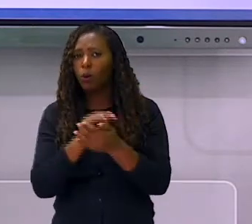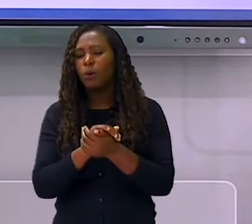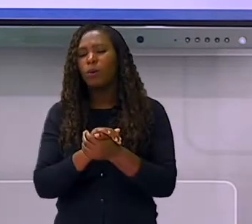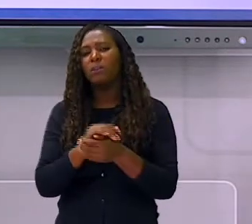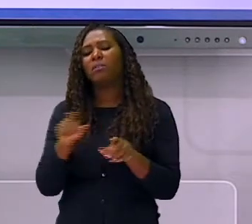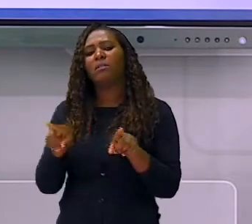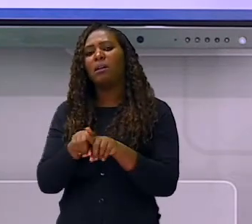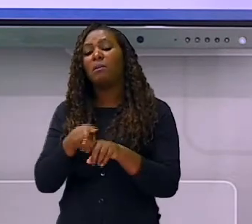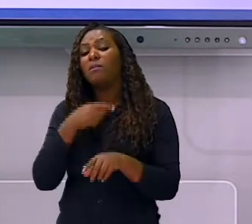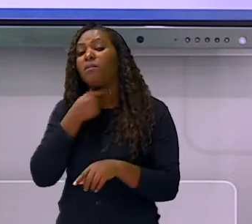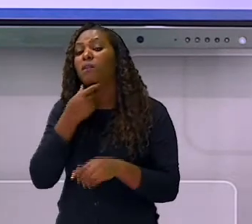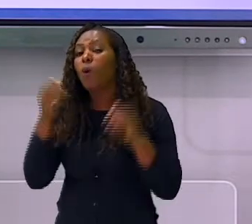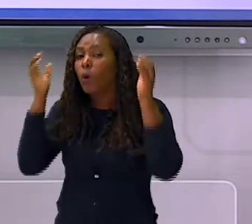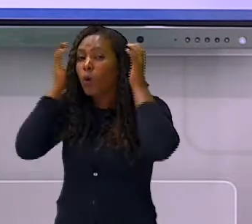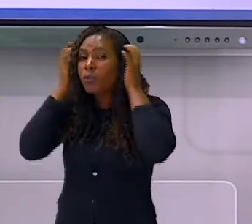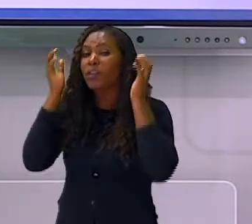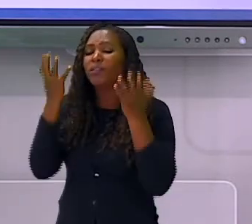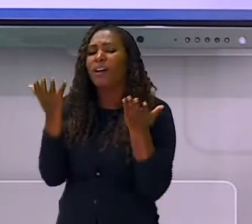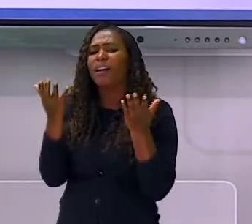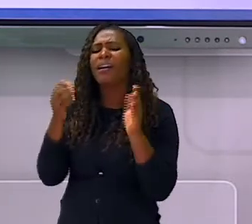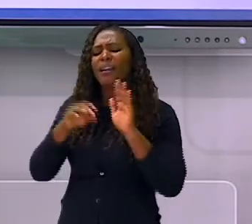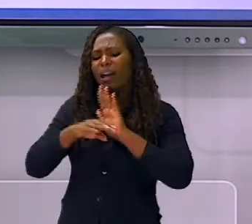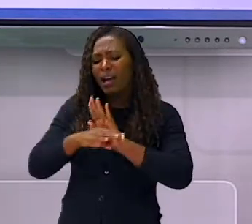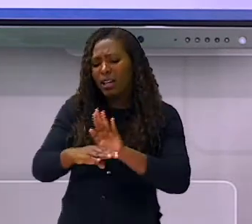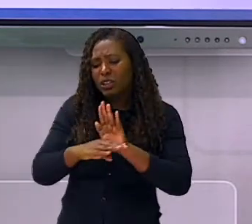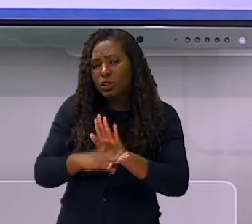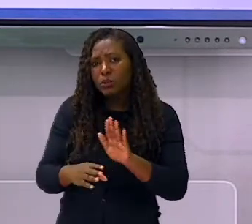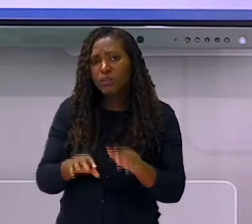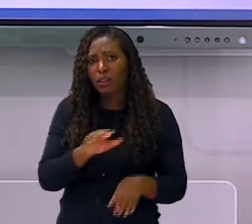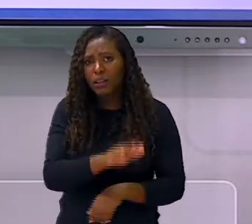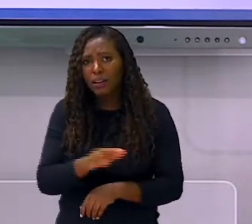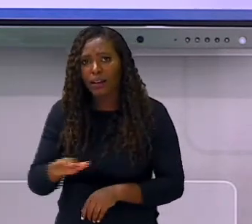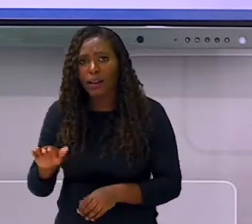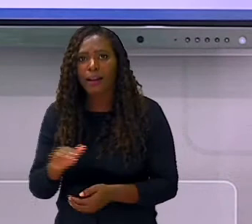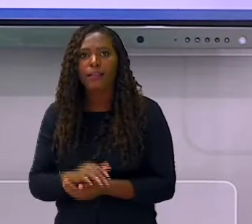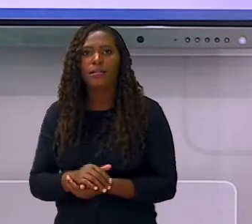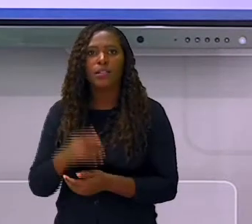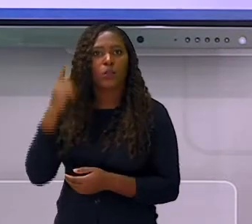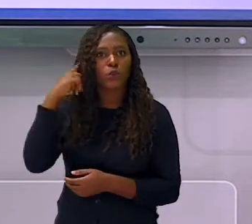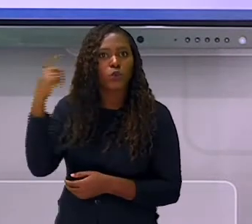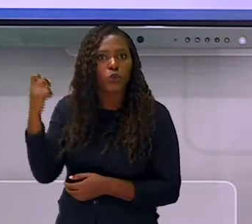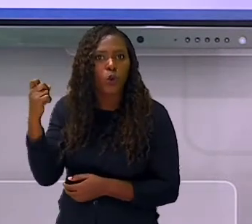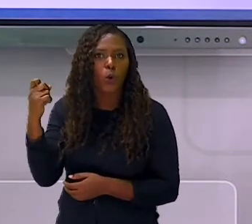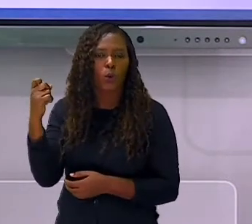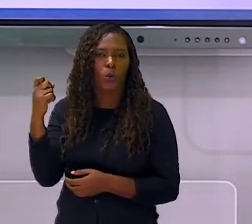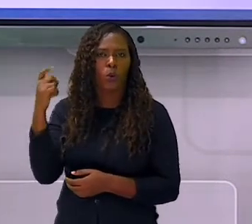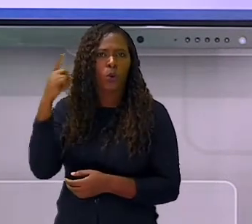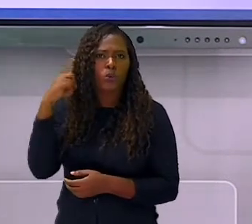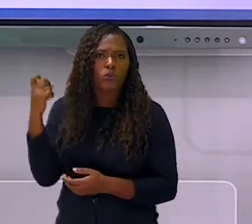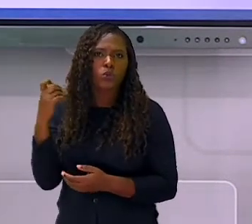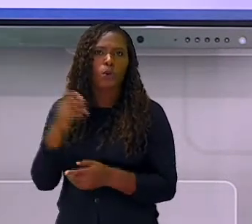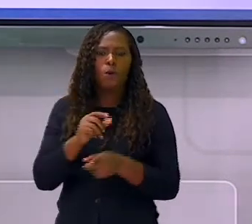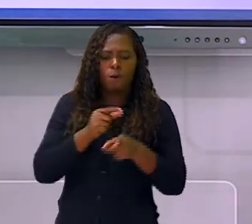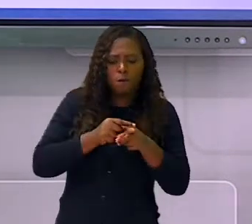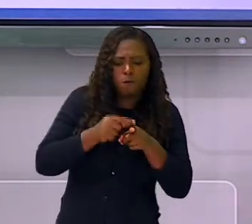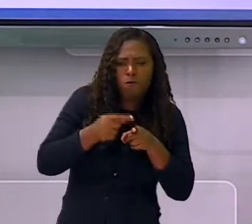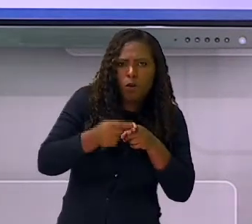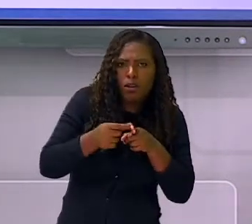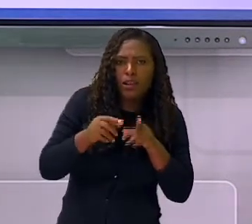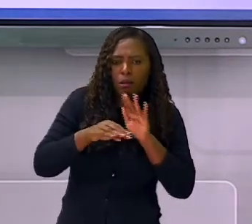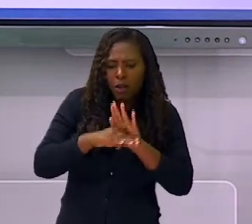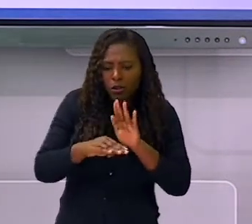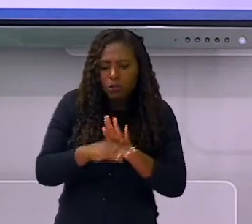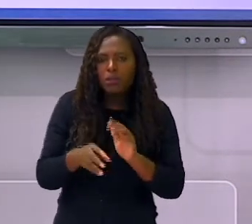som que ele tem dificuldade, a discriminar e conseguir passar esse som, esse fonema, para a escrita.